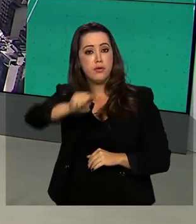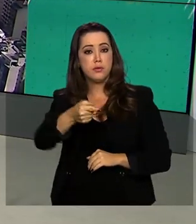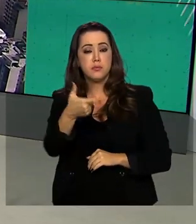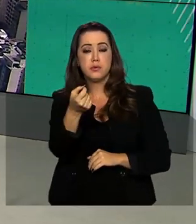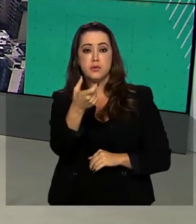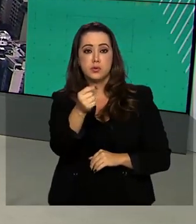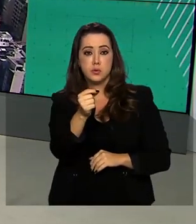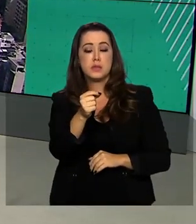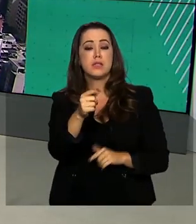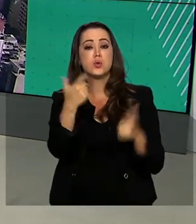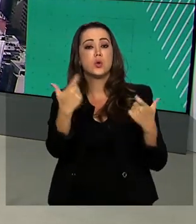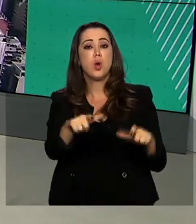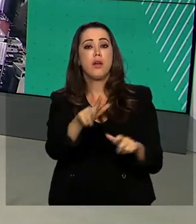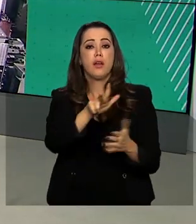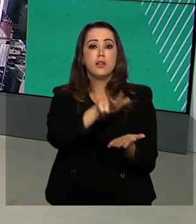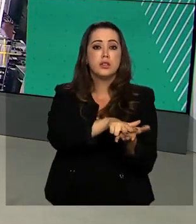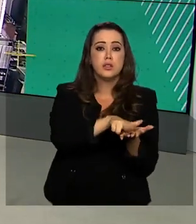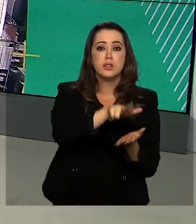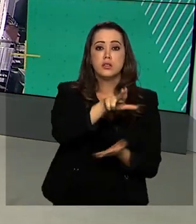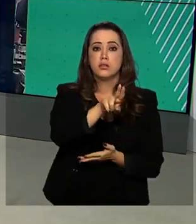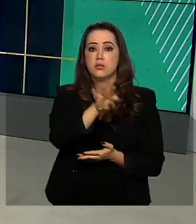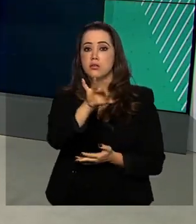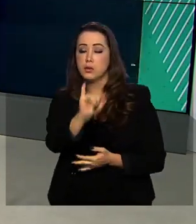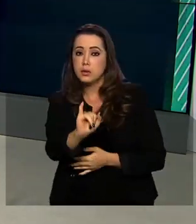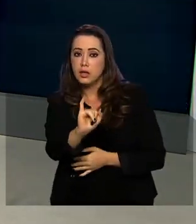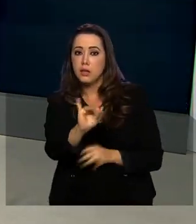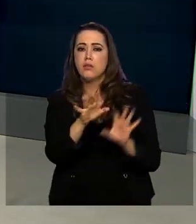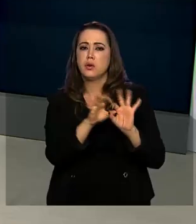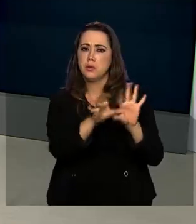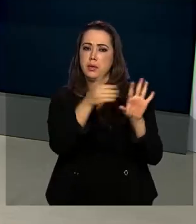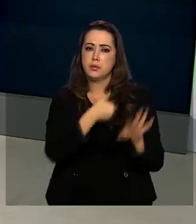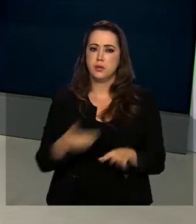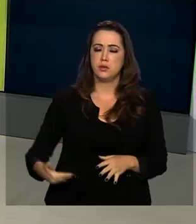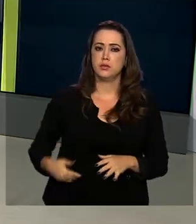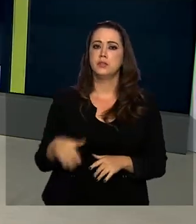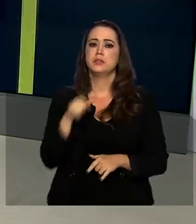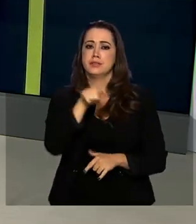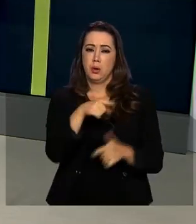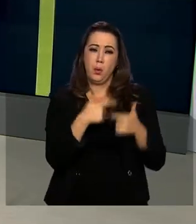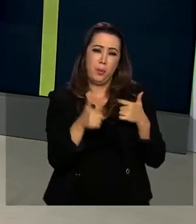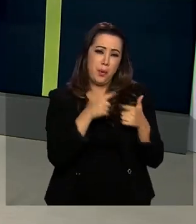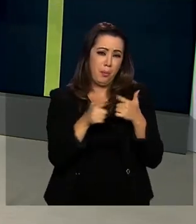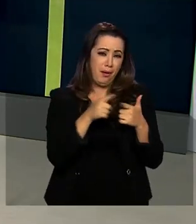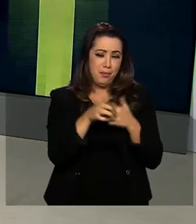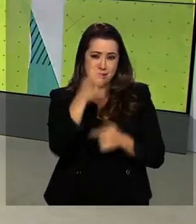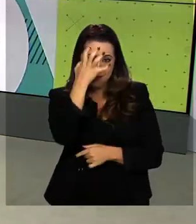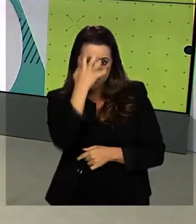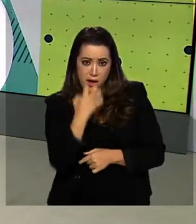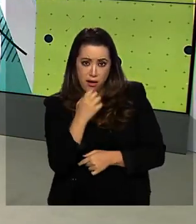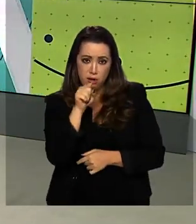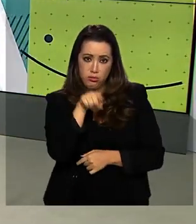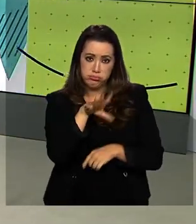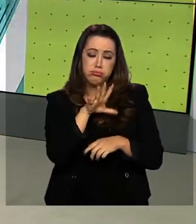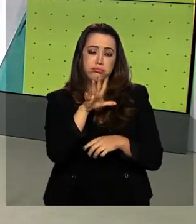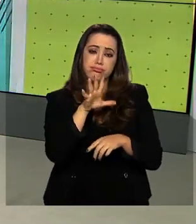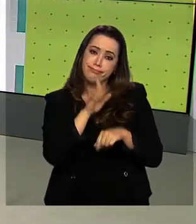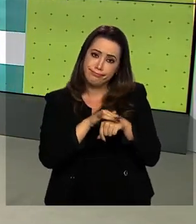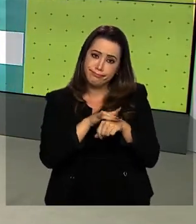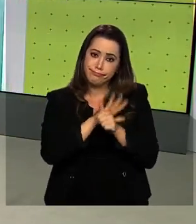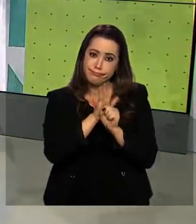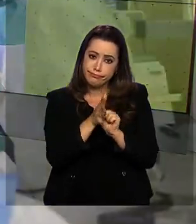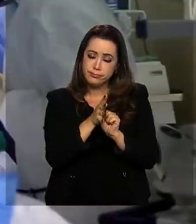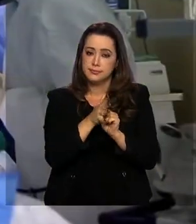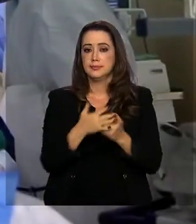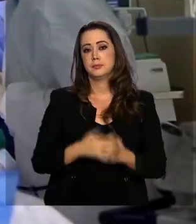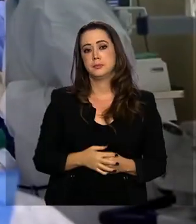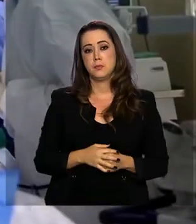foram habilitados pelo governo para tratar exclusivamente pacientes graves ou gravíssimos com Covid-19 em todo o país.